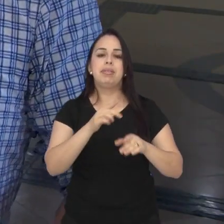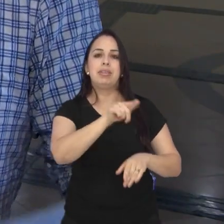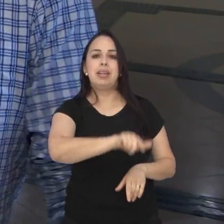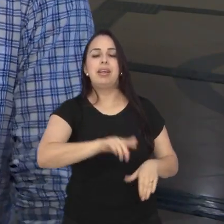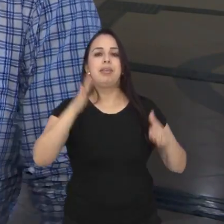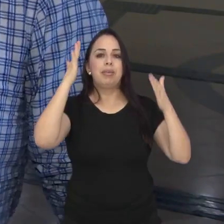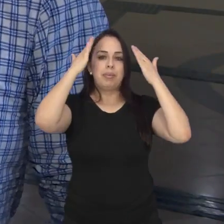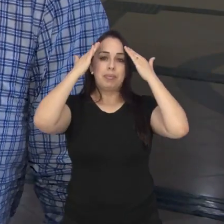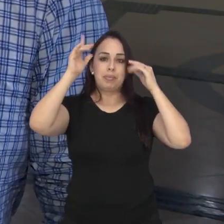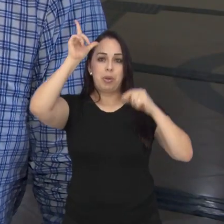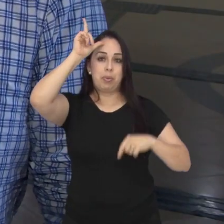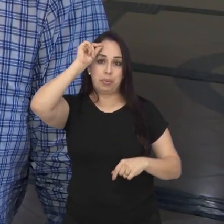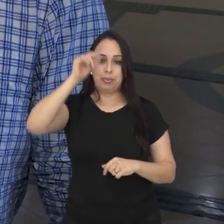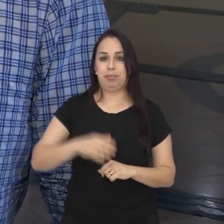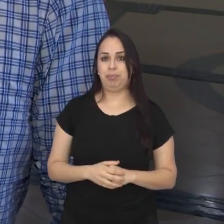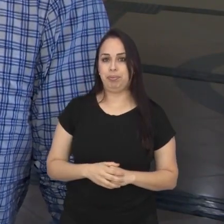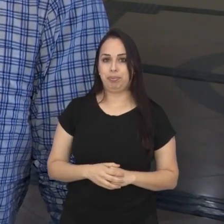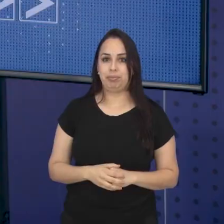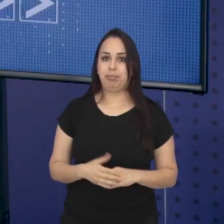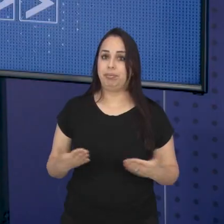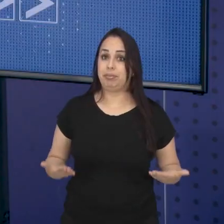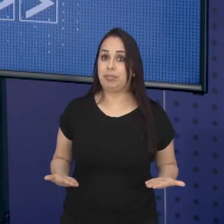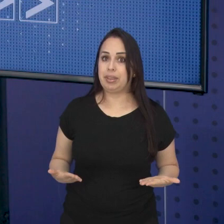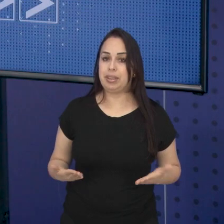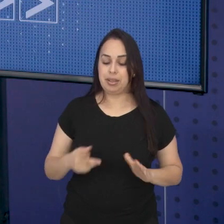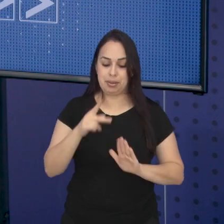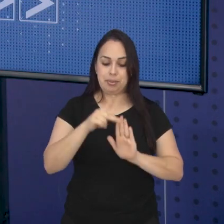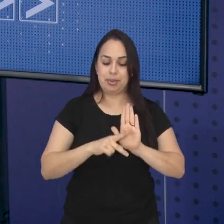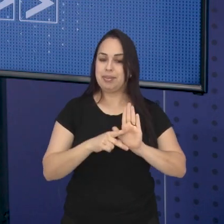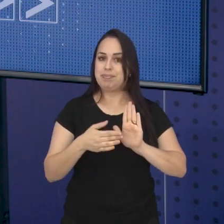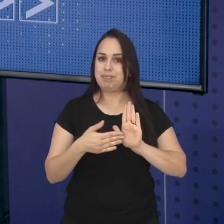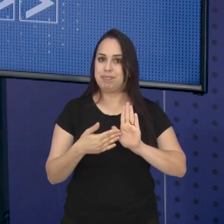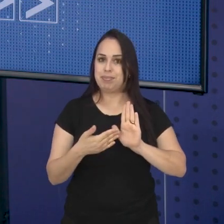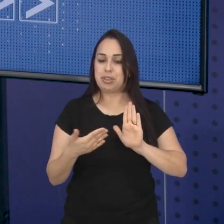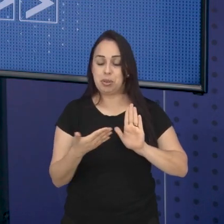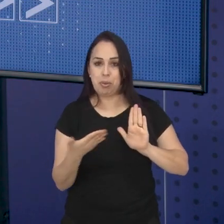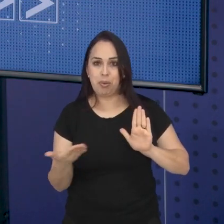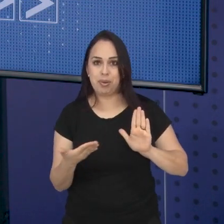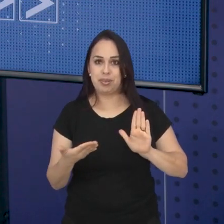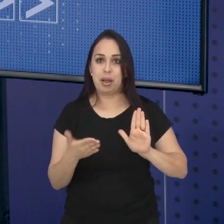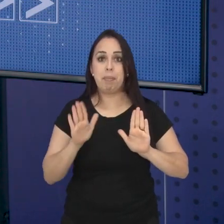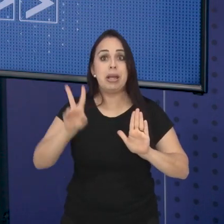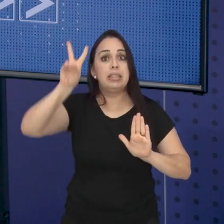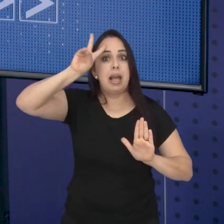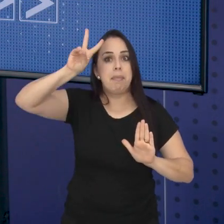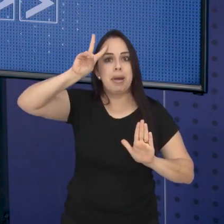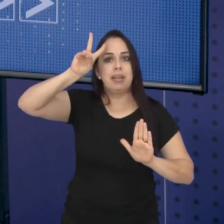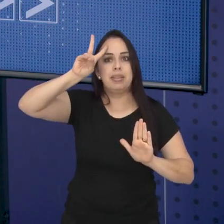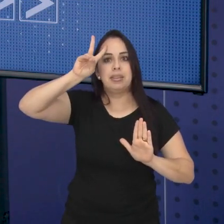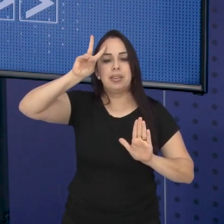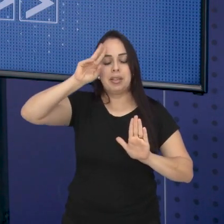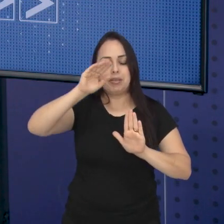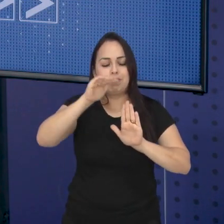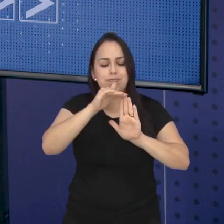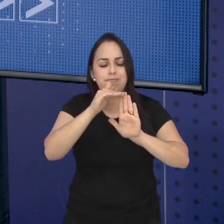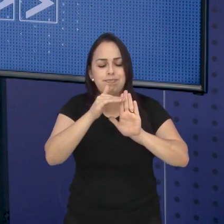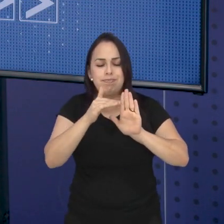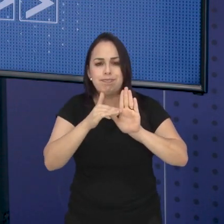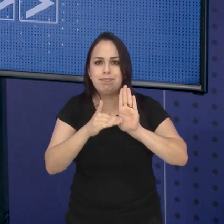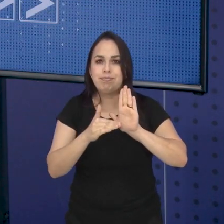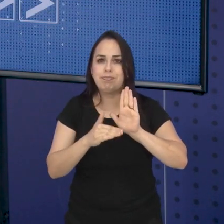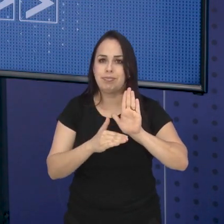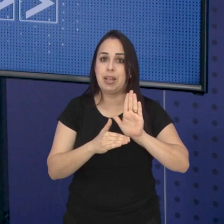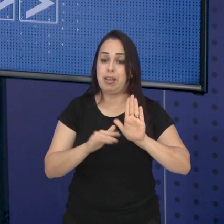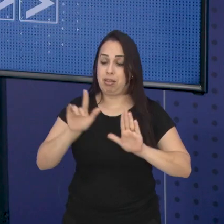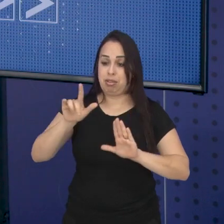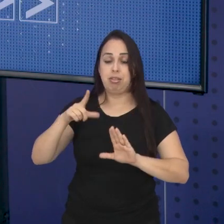também tranquilidade para os pais. Pessoal, esses foram os projetos do programa de hoje, mas lembrando que toda a nossa